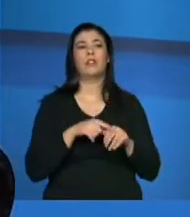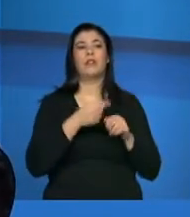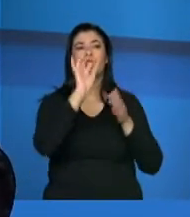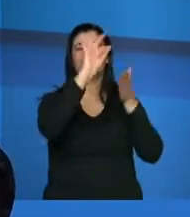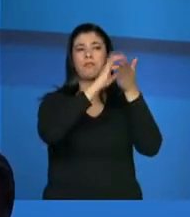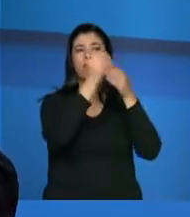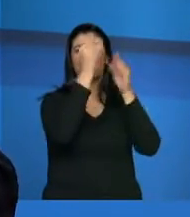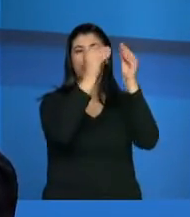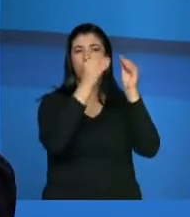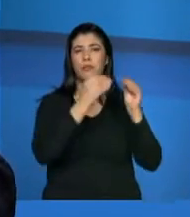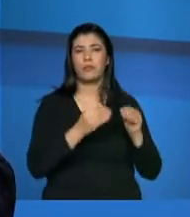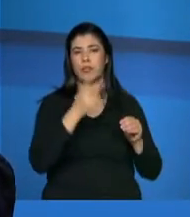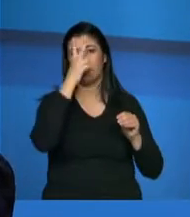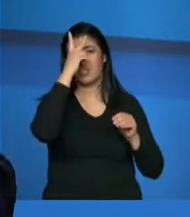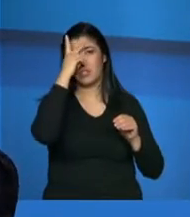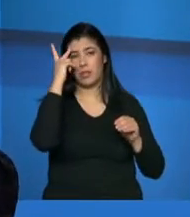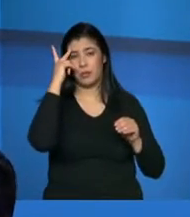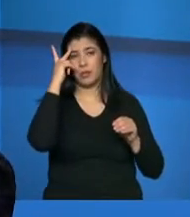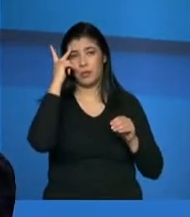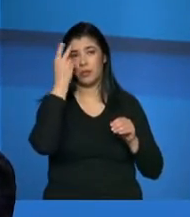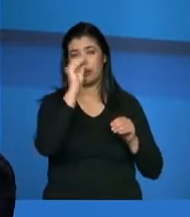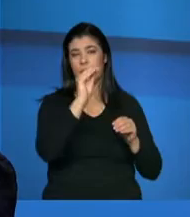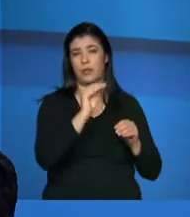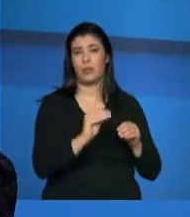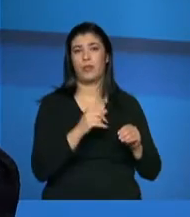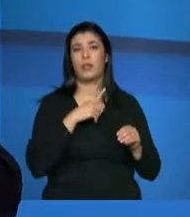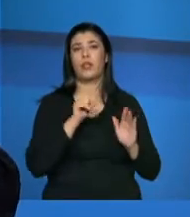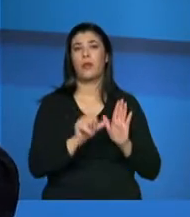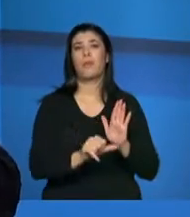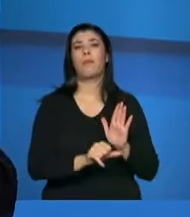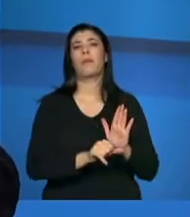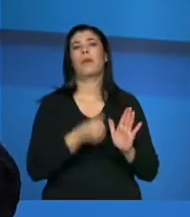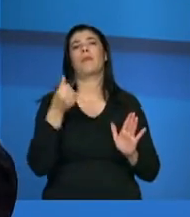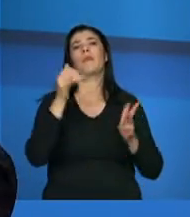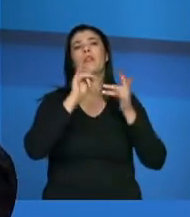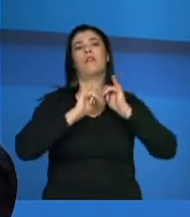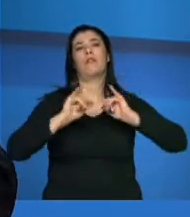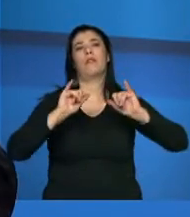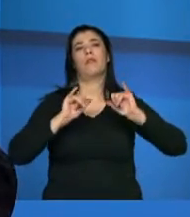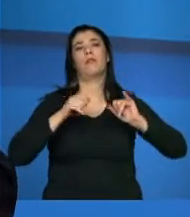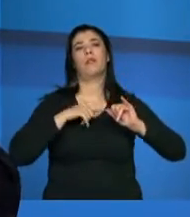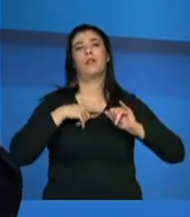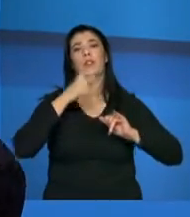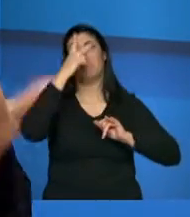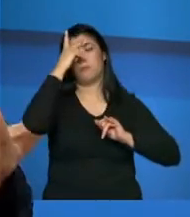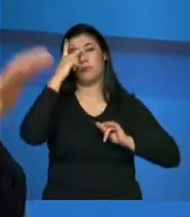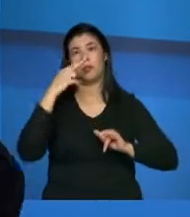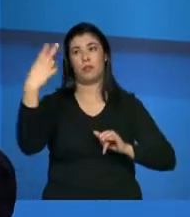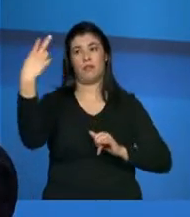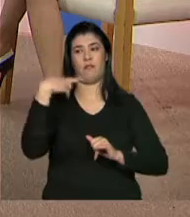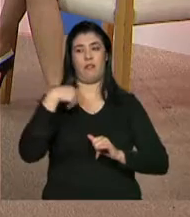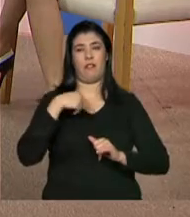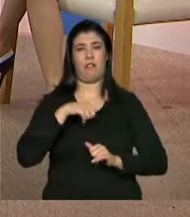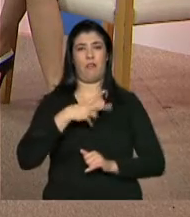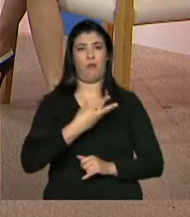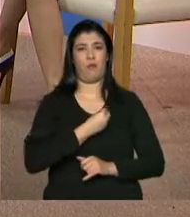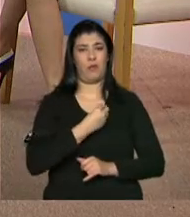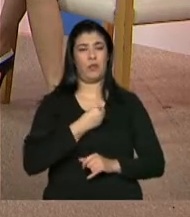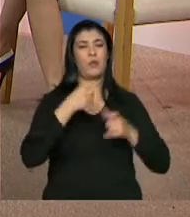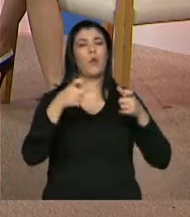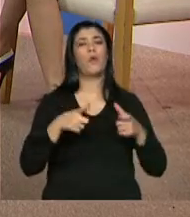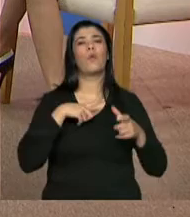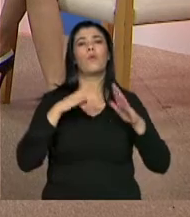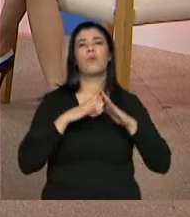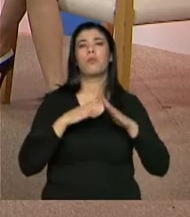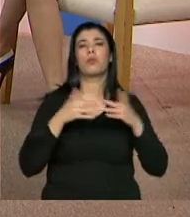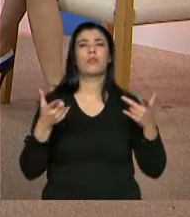que está no cadastro. Então, o a gente fala é que o cadastro é verdade, é o primeiro passo para você ter visibilidade. Se você não está no cadastro, você não é visível, na